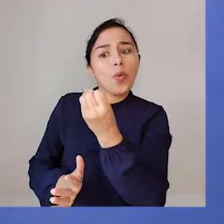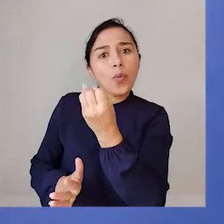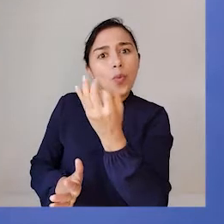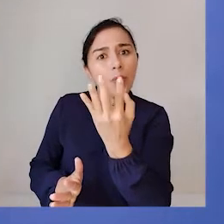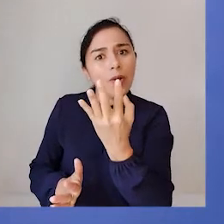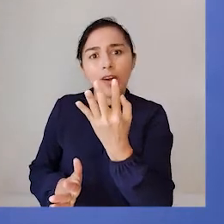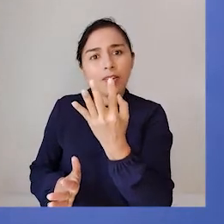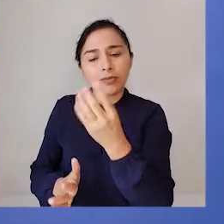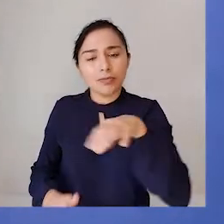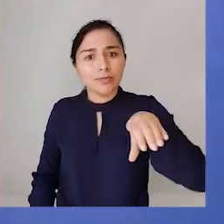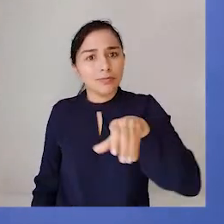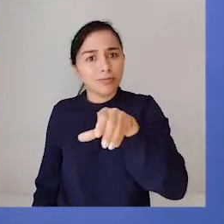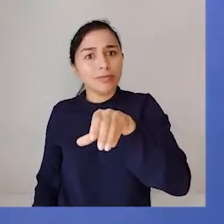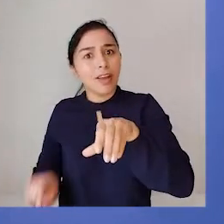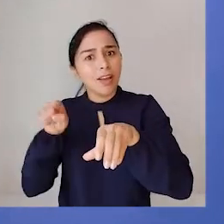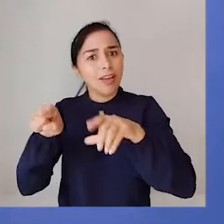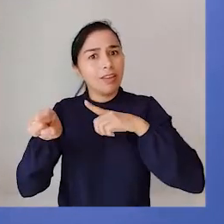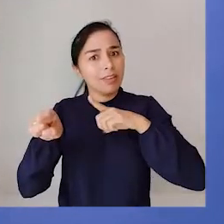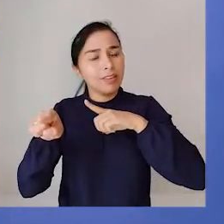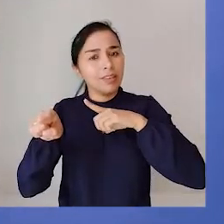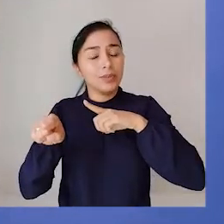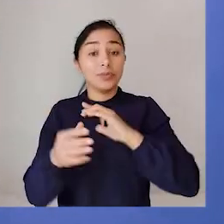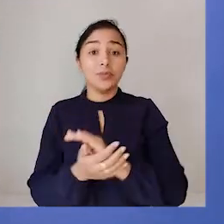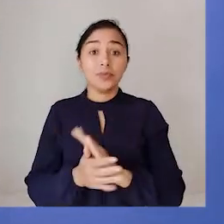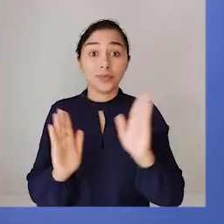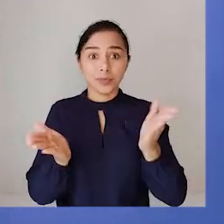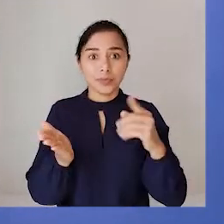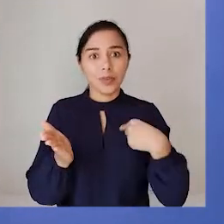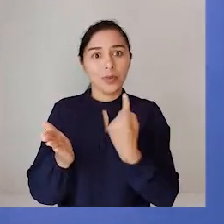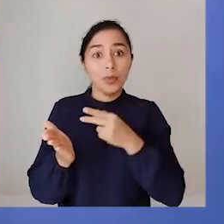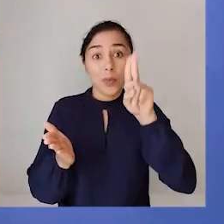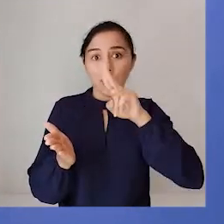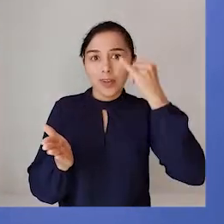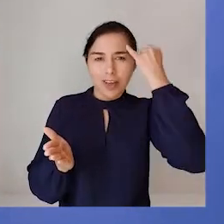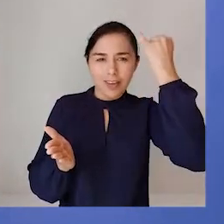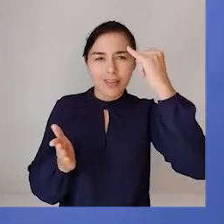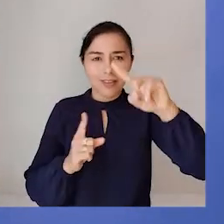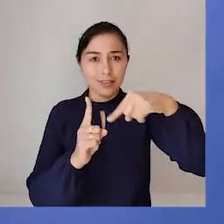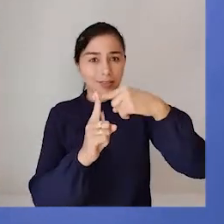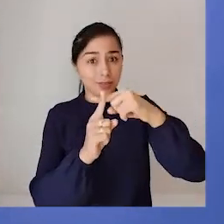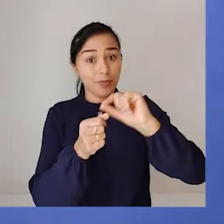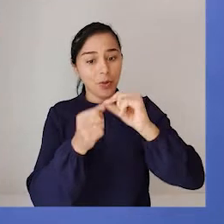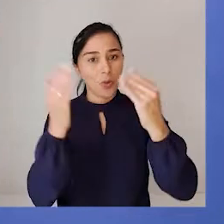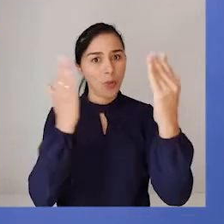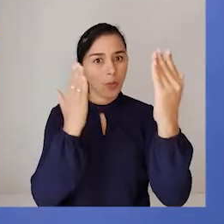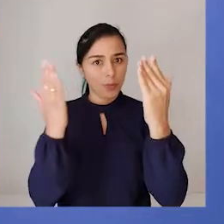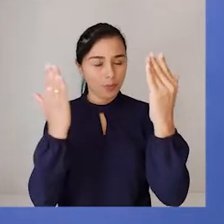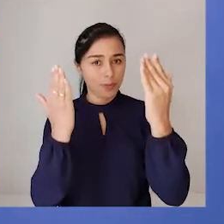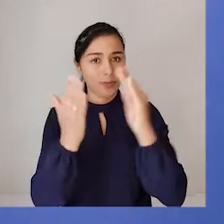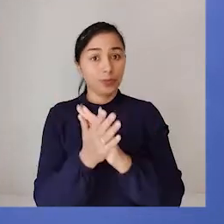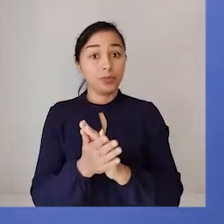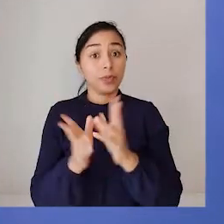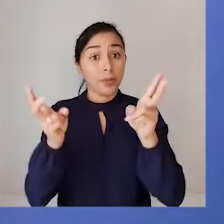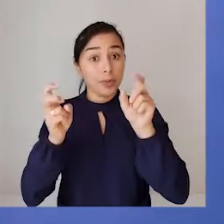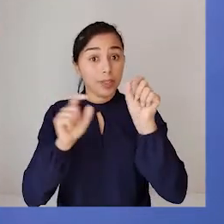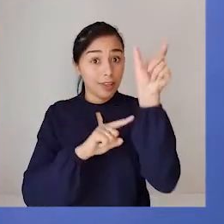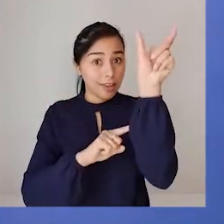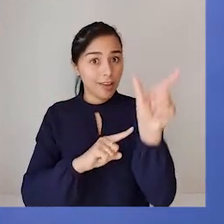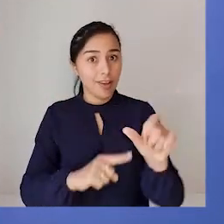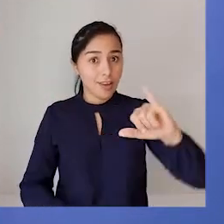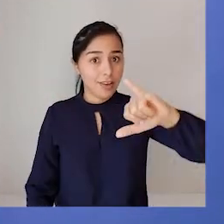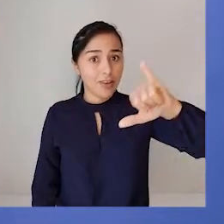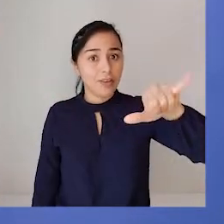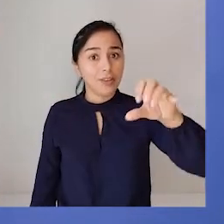da adição para fazer uma comparação. Observem de cara, a Joana só tem seis